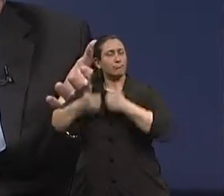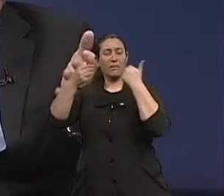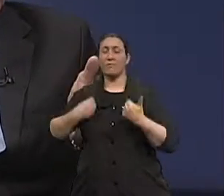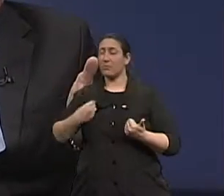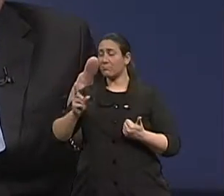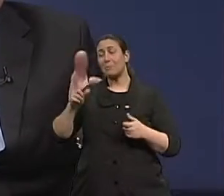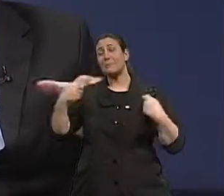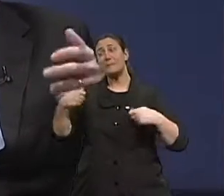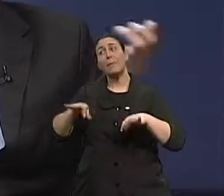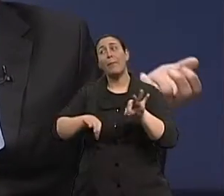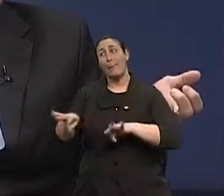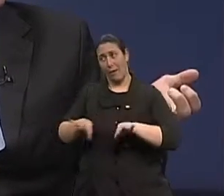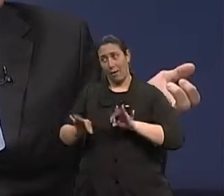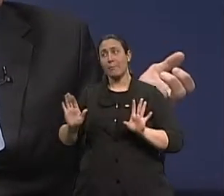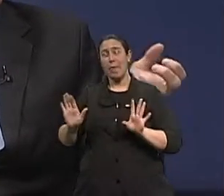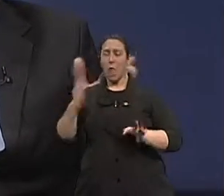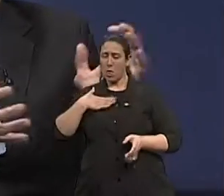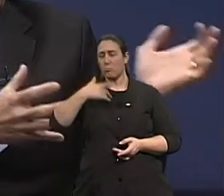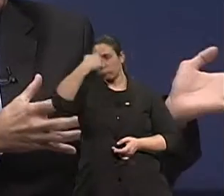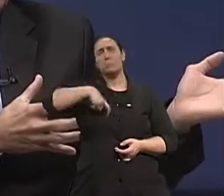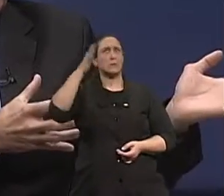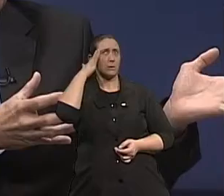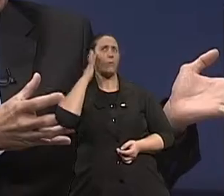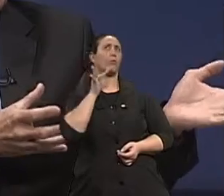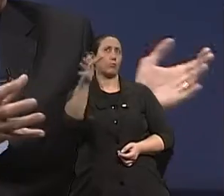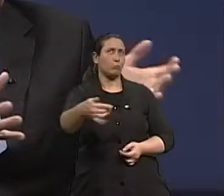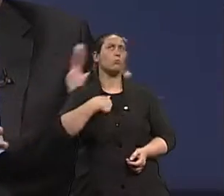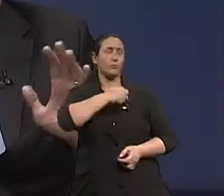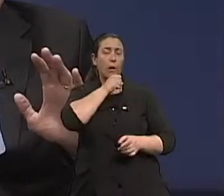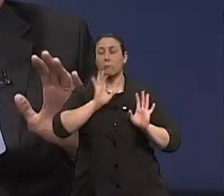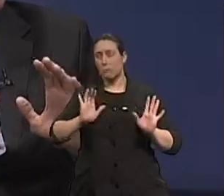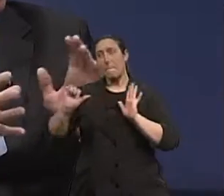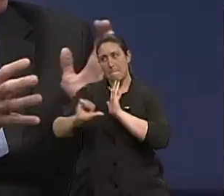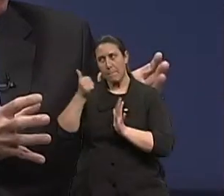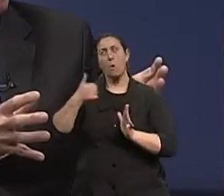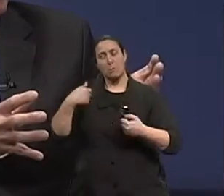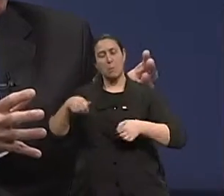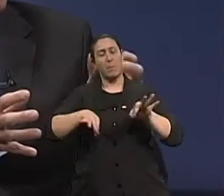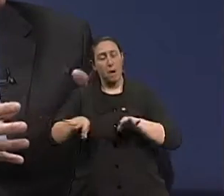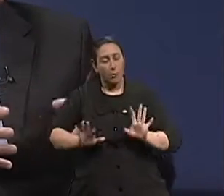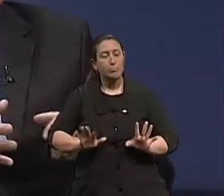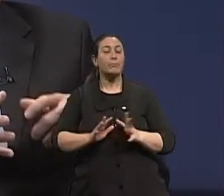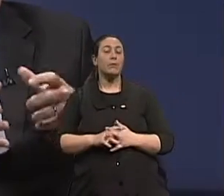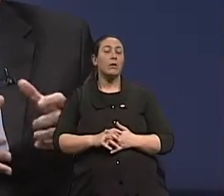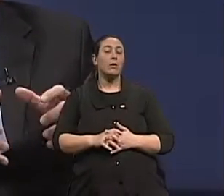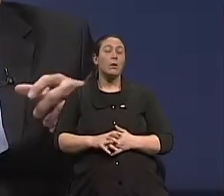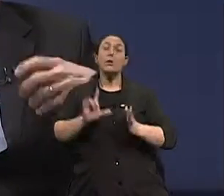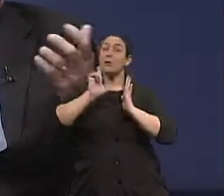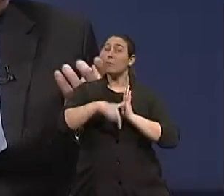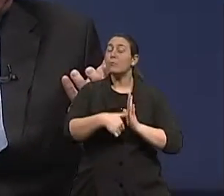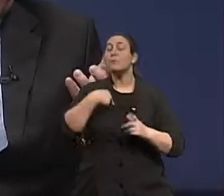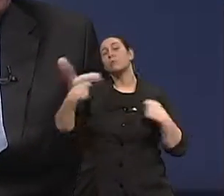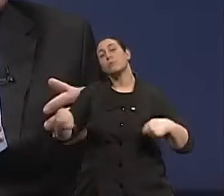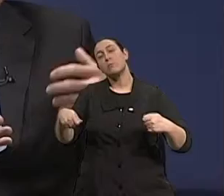preparar para tal. Saber que eu vou envelhecer. E que eu vou ter essas alterações. que talvez eu tenha algumas limitações ou não. Mas eu tenho que,